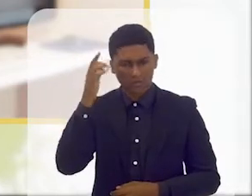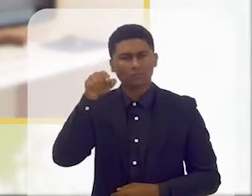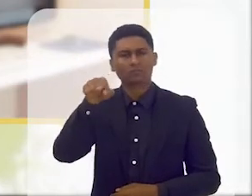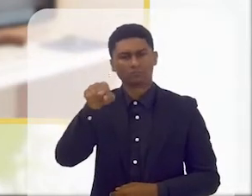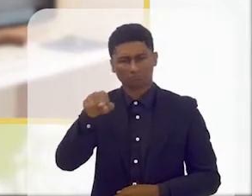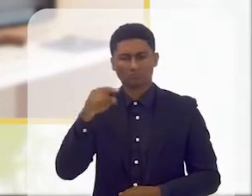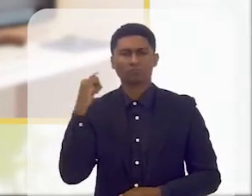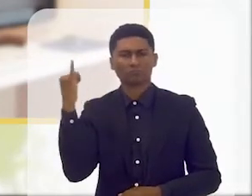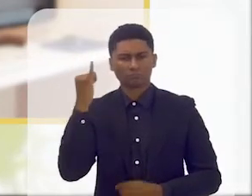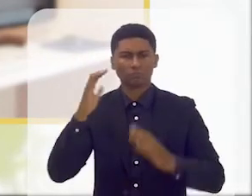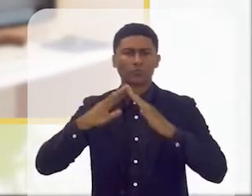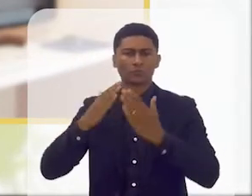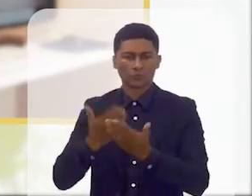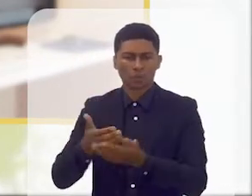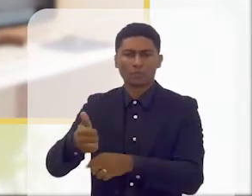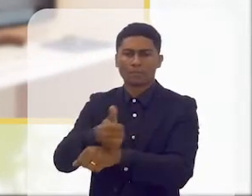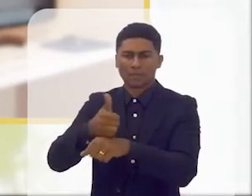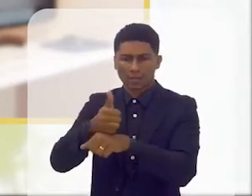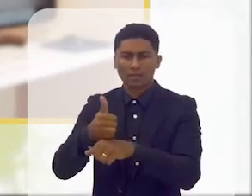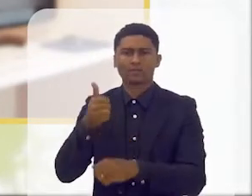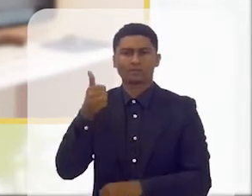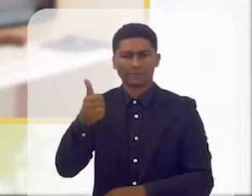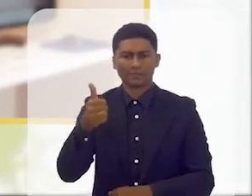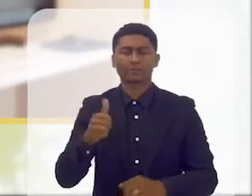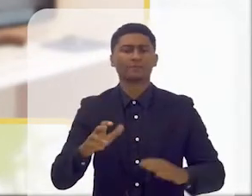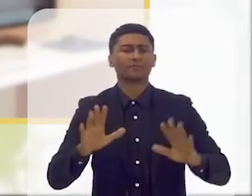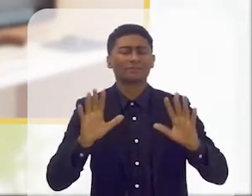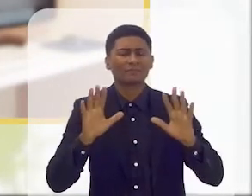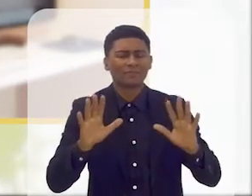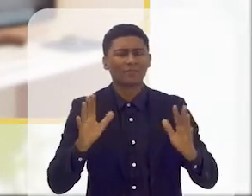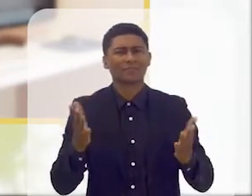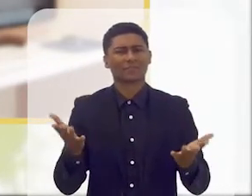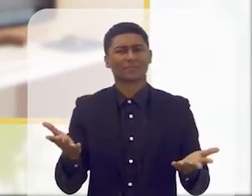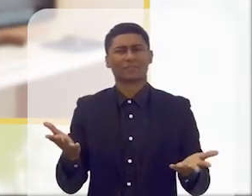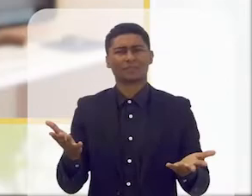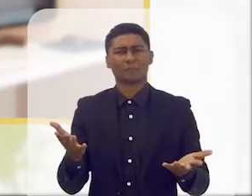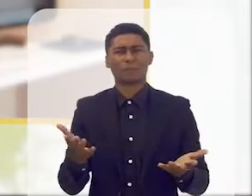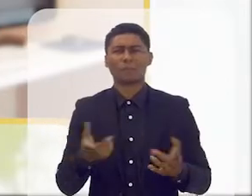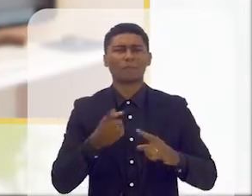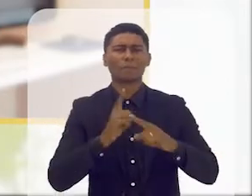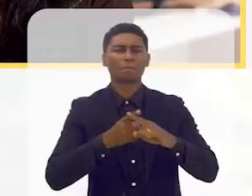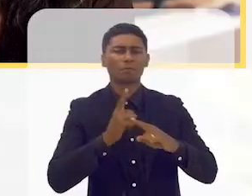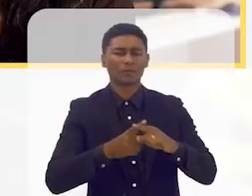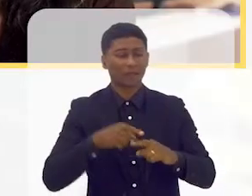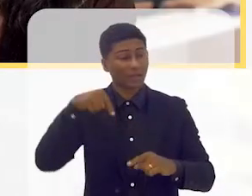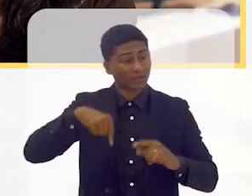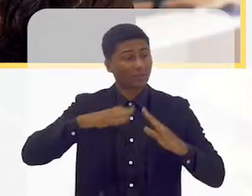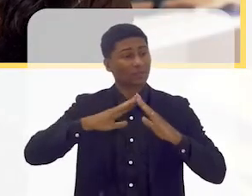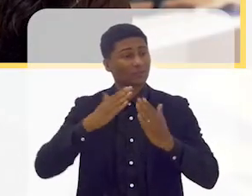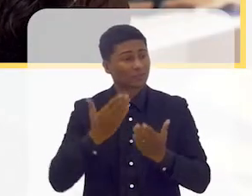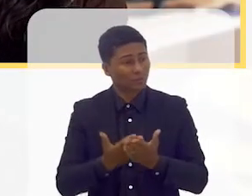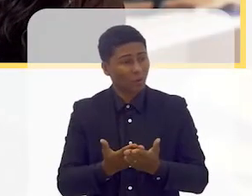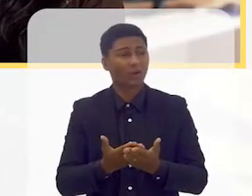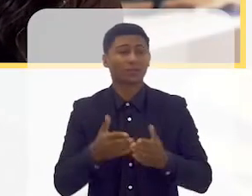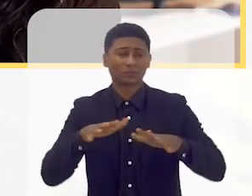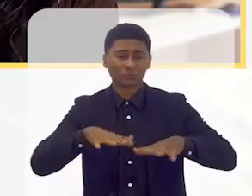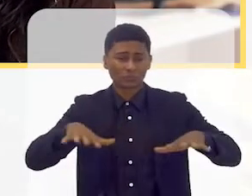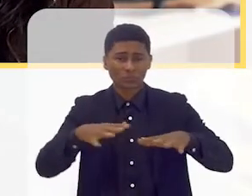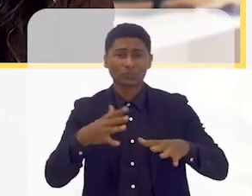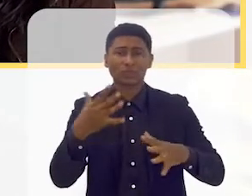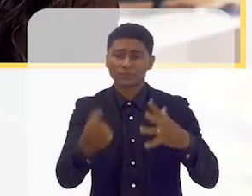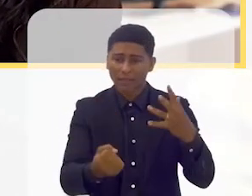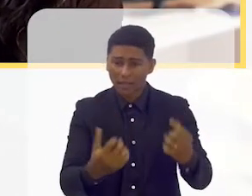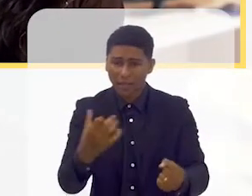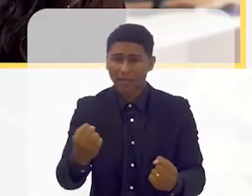passado em relação a essa questão, mas de falar, ah, não, é porque aqui ele é aceito, porque aqui ele está entre os seus